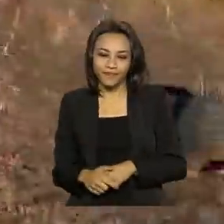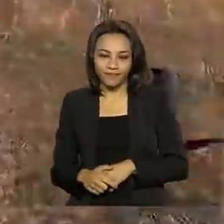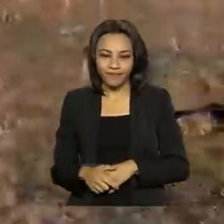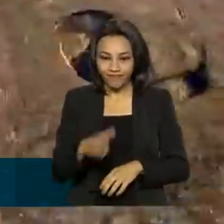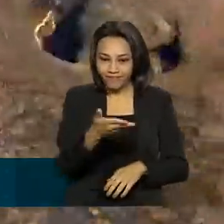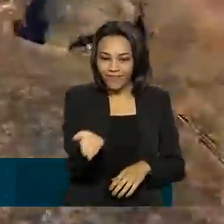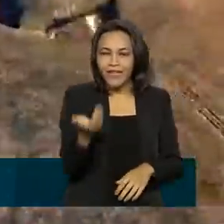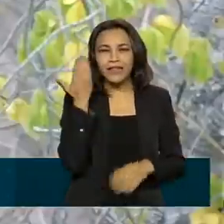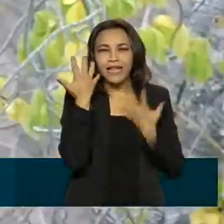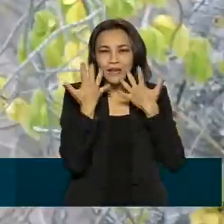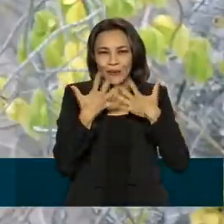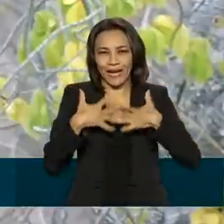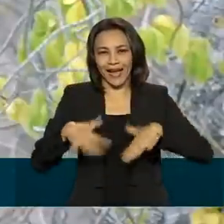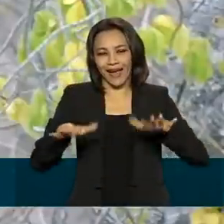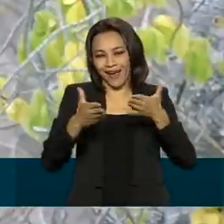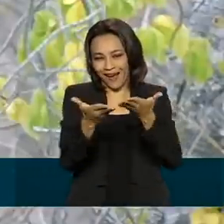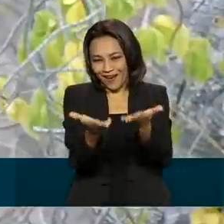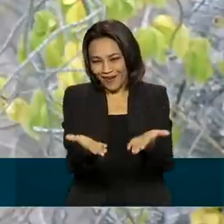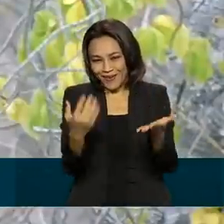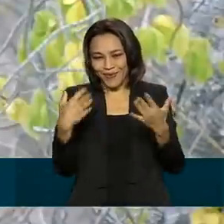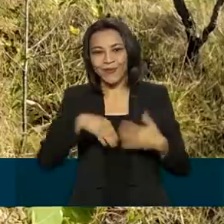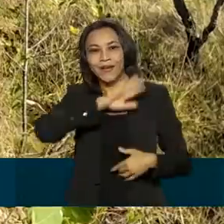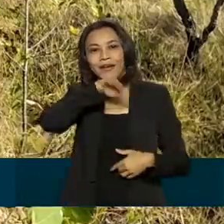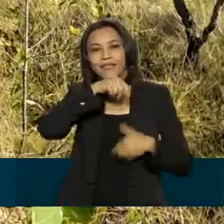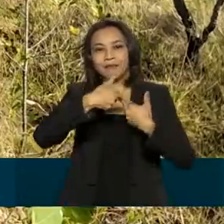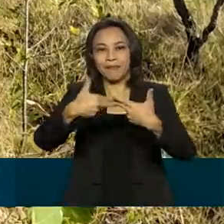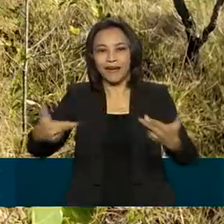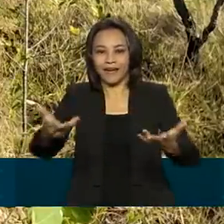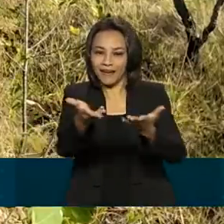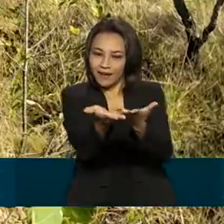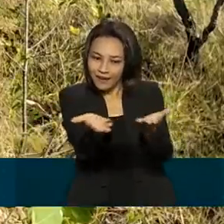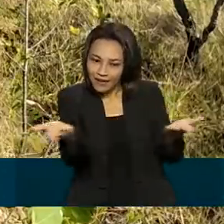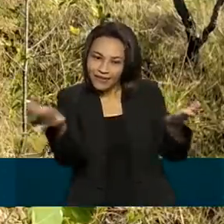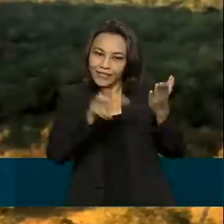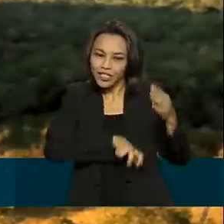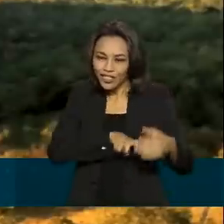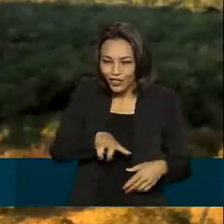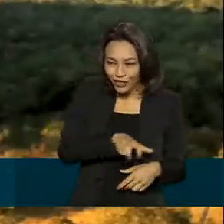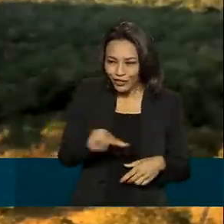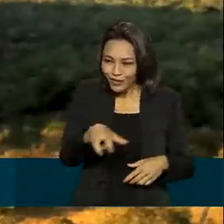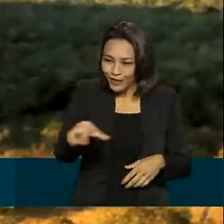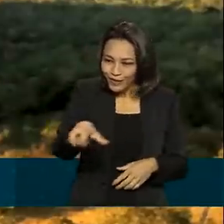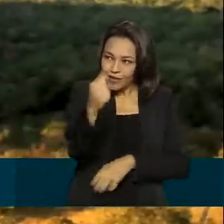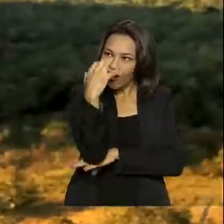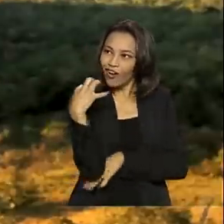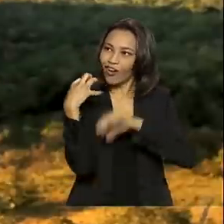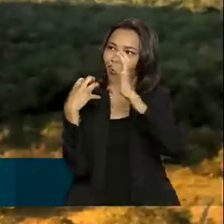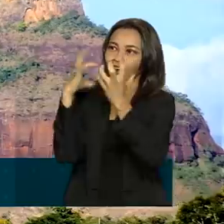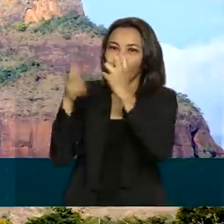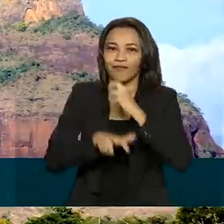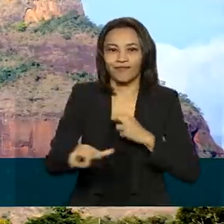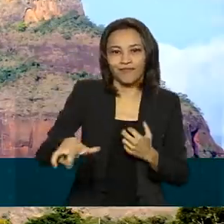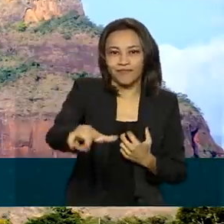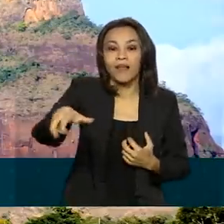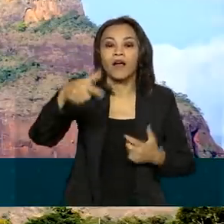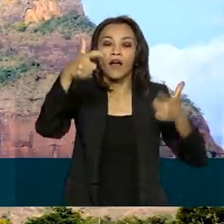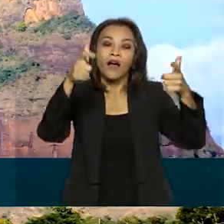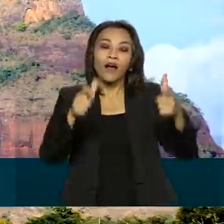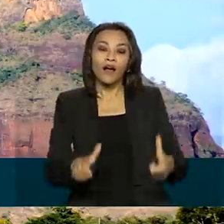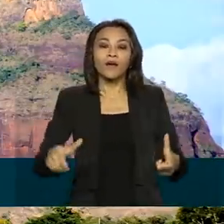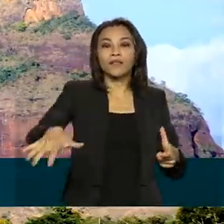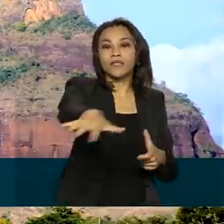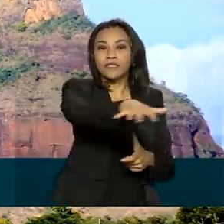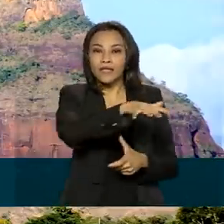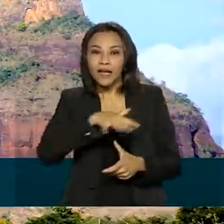Piscinas naturais, animais silvestres, trilhas no cerrado. Essa é a Serra das Araras, no município de